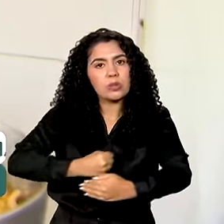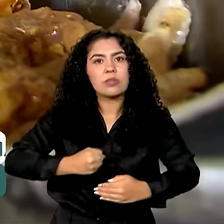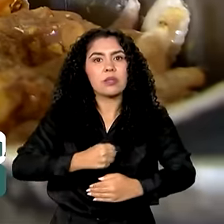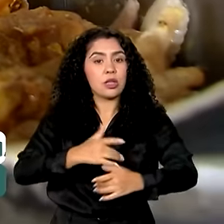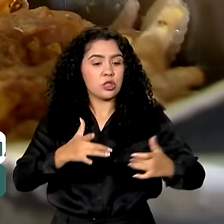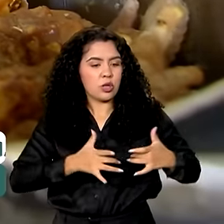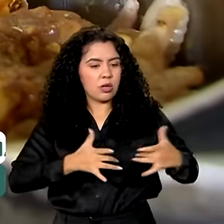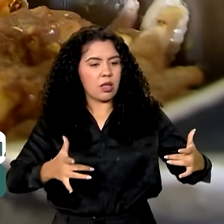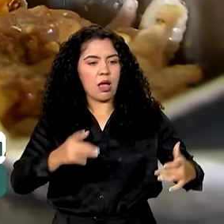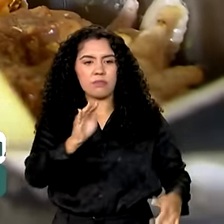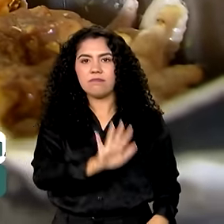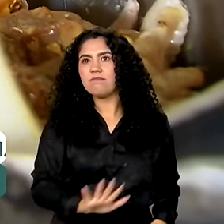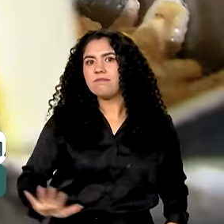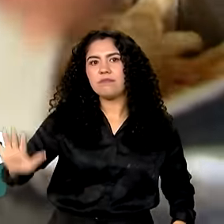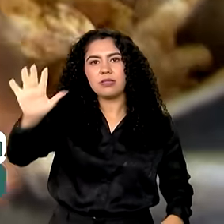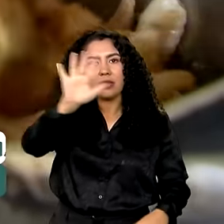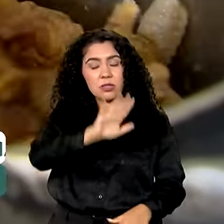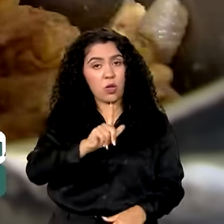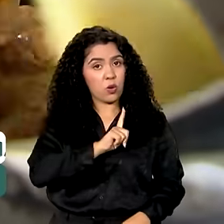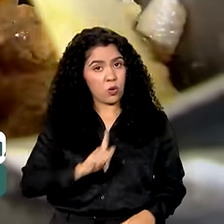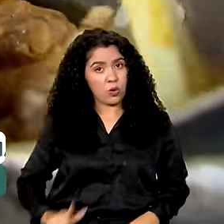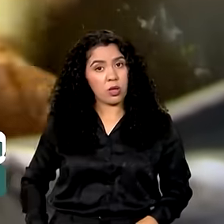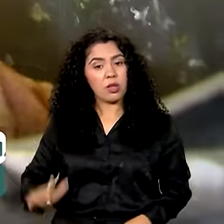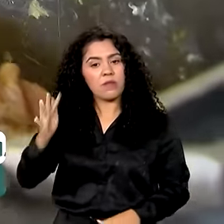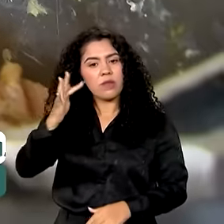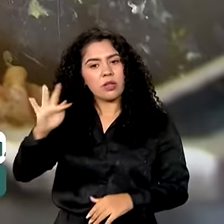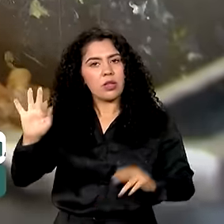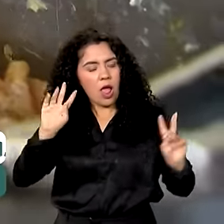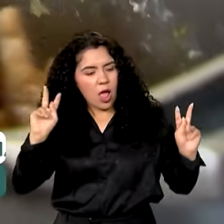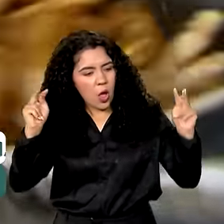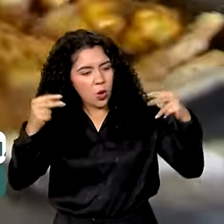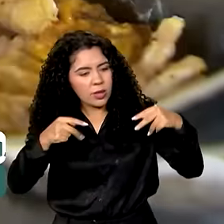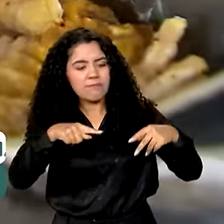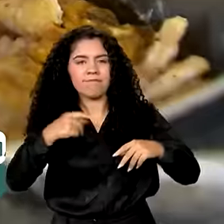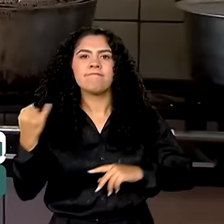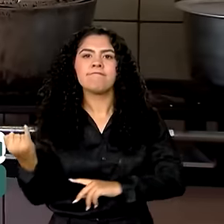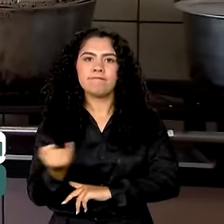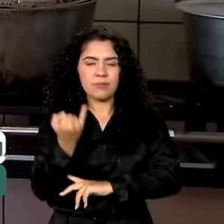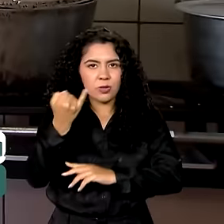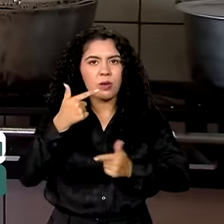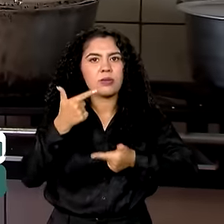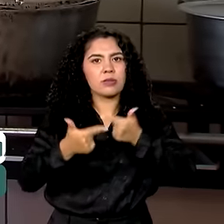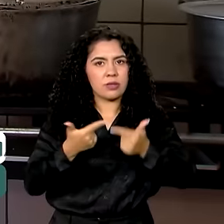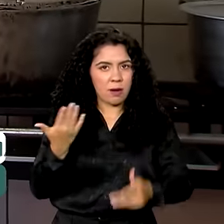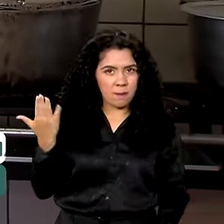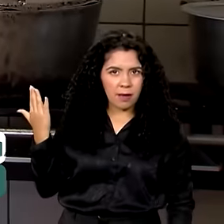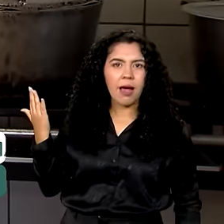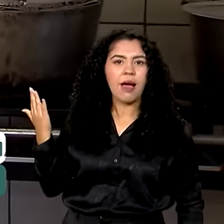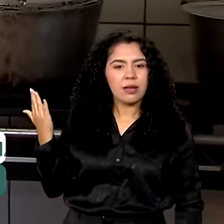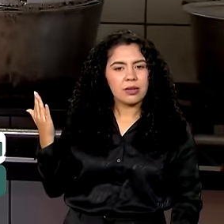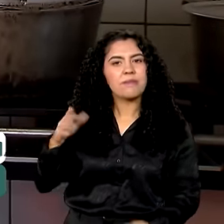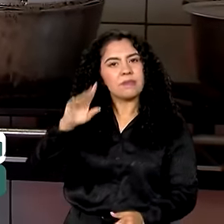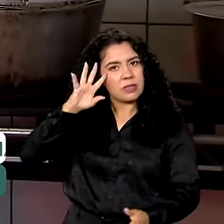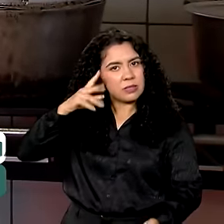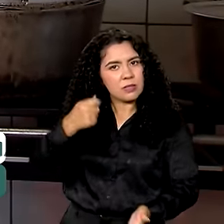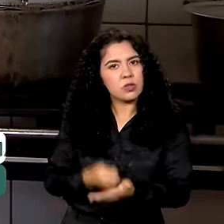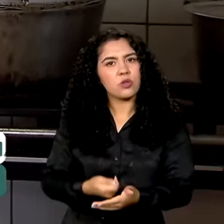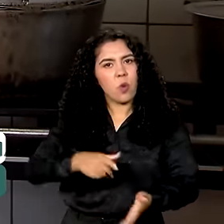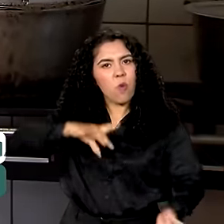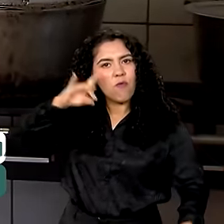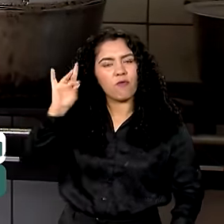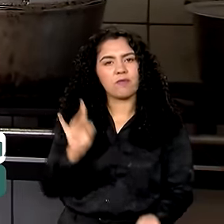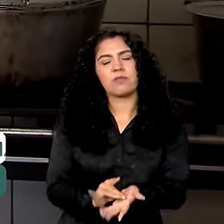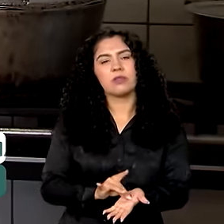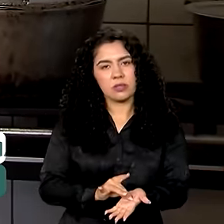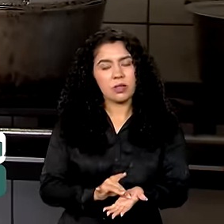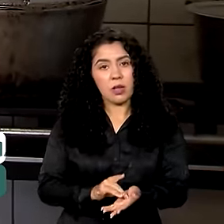país. O governo federal reconheceu a importância desse trabalho voluntário e decidiu oficializá-lo para